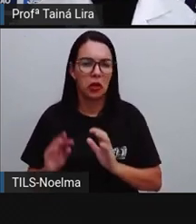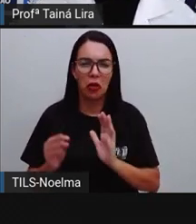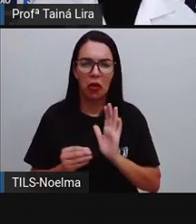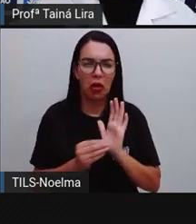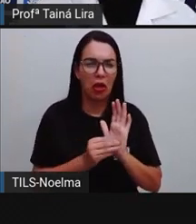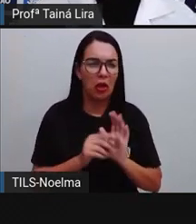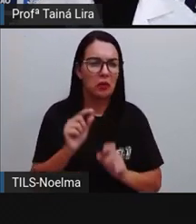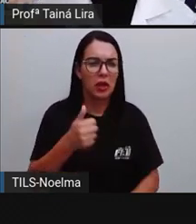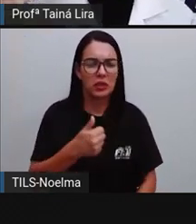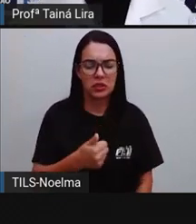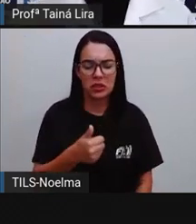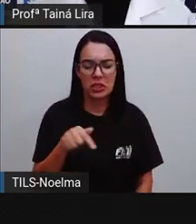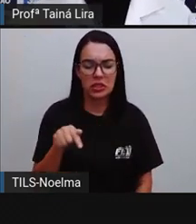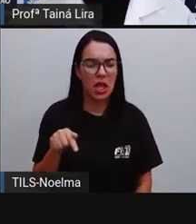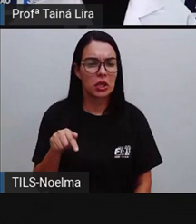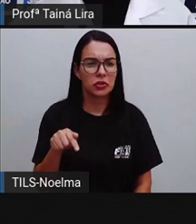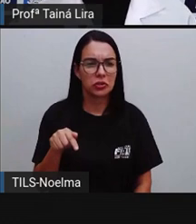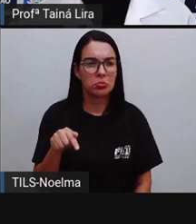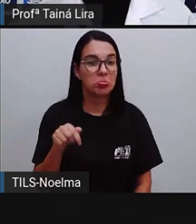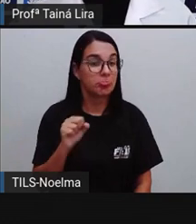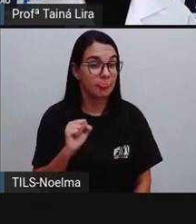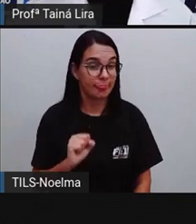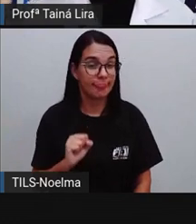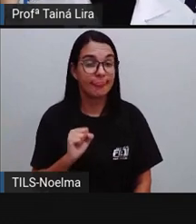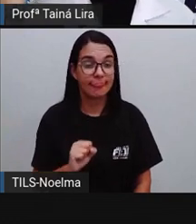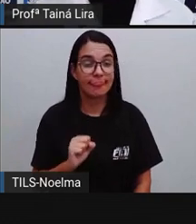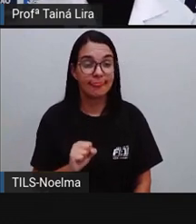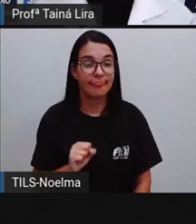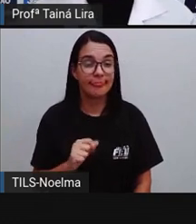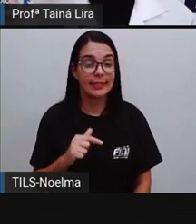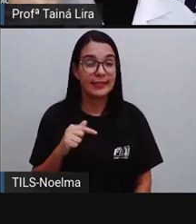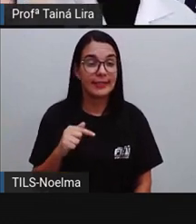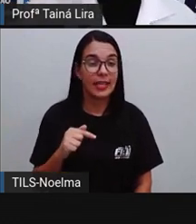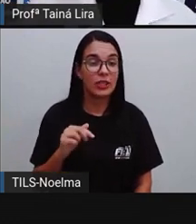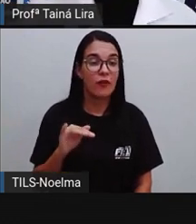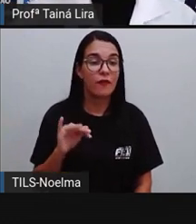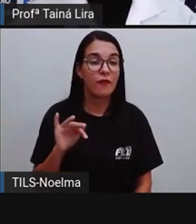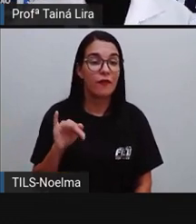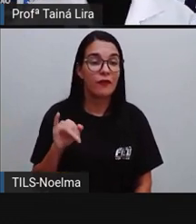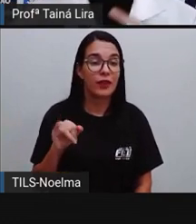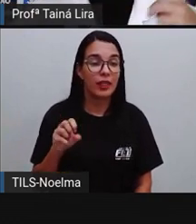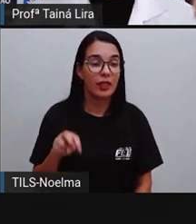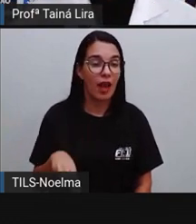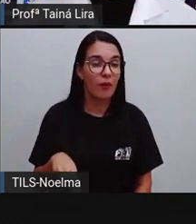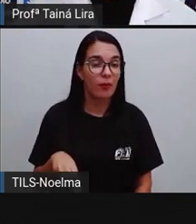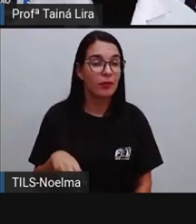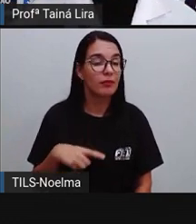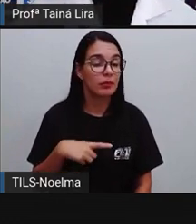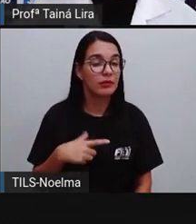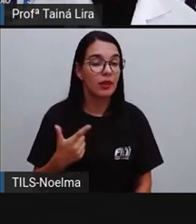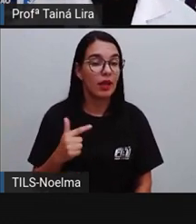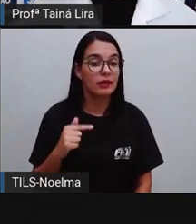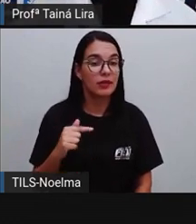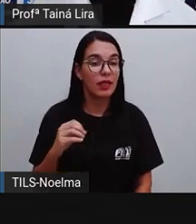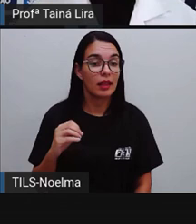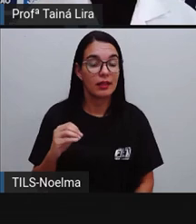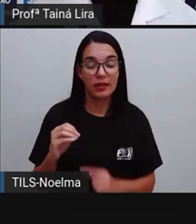tá? O 17 é um número que o 7 aparece no final. O 70, ele aparece no início.